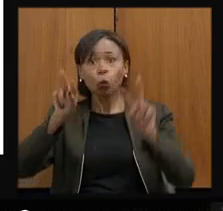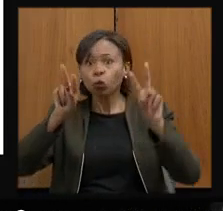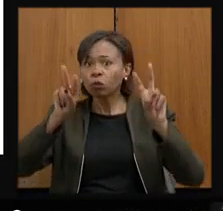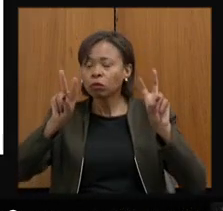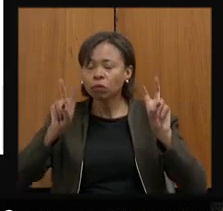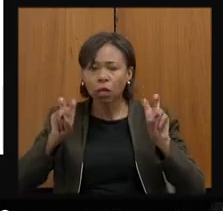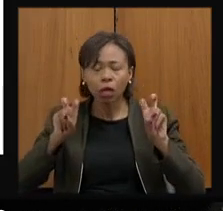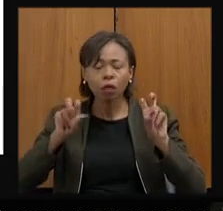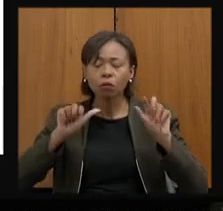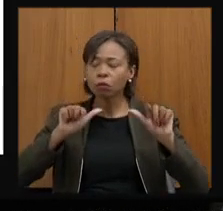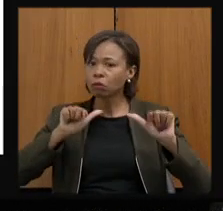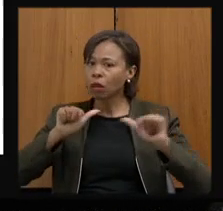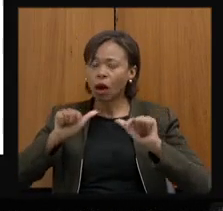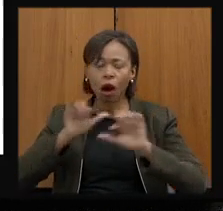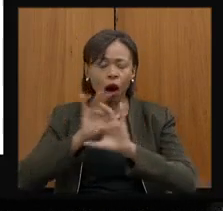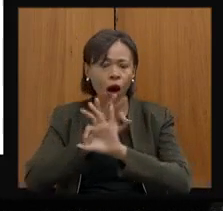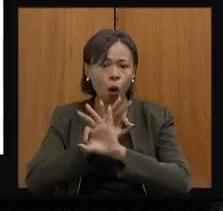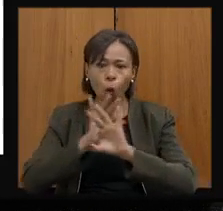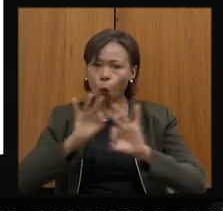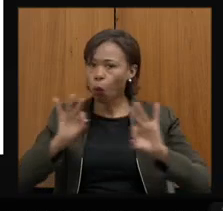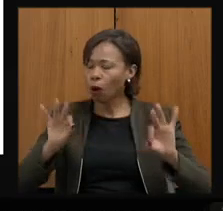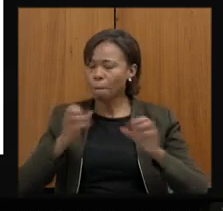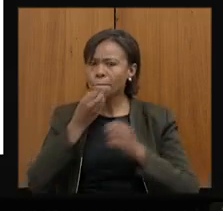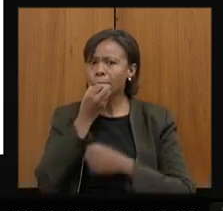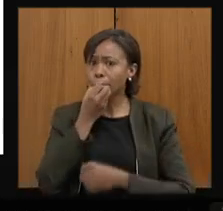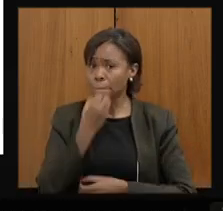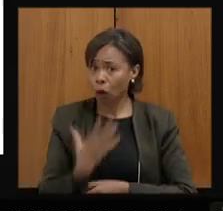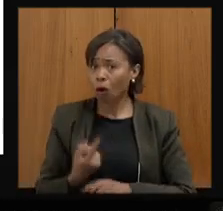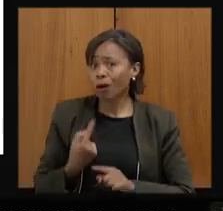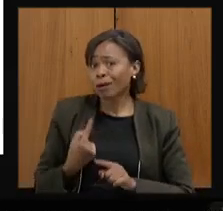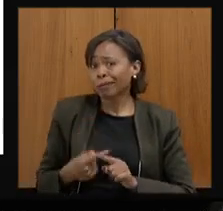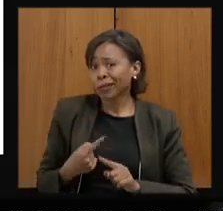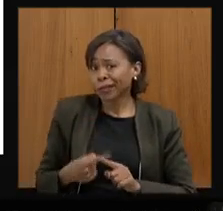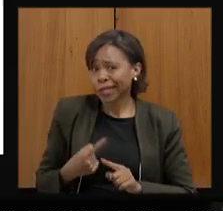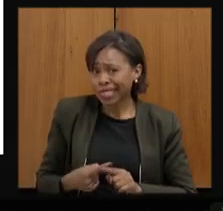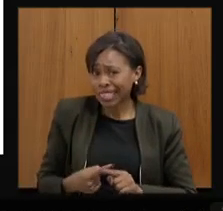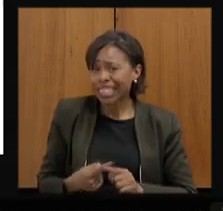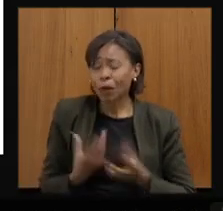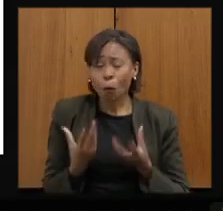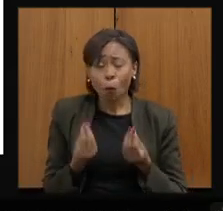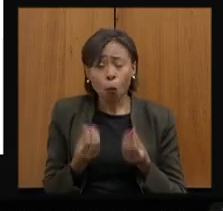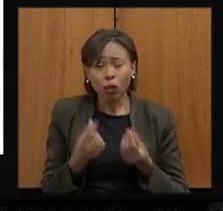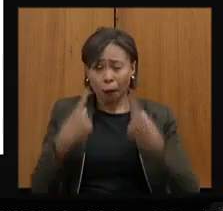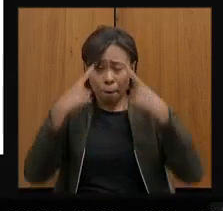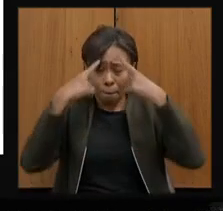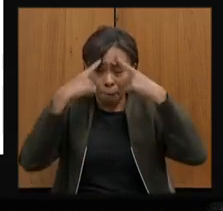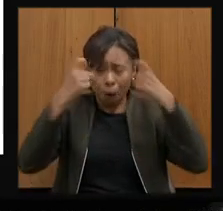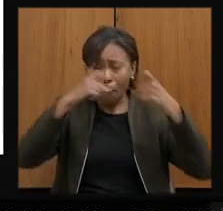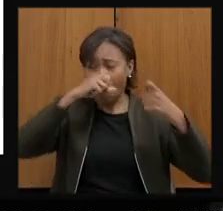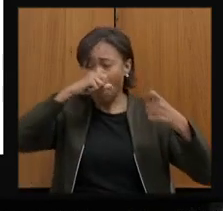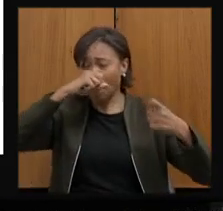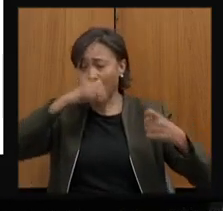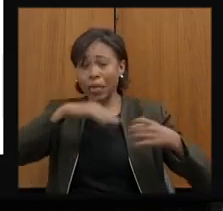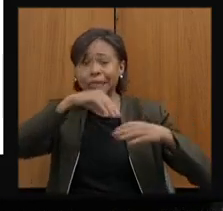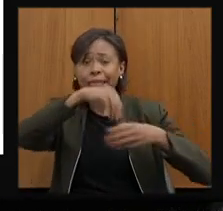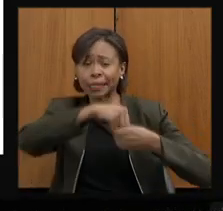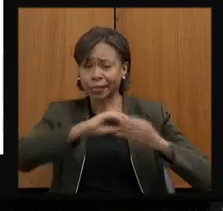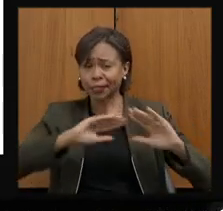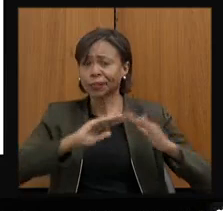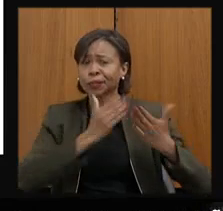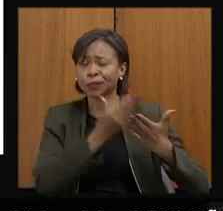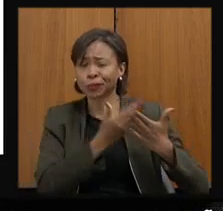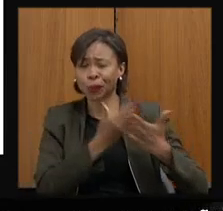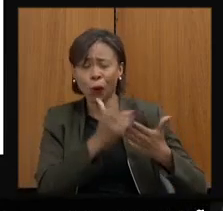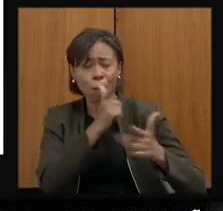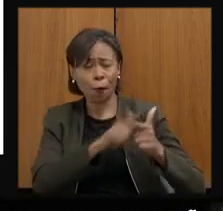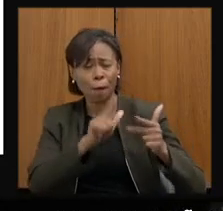caro nesse momento, dada a situação muito frágil de aumento da violência nas escolas, de todas as situações frágeis que nós